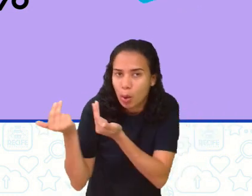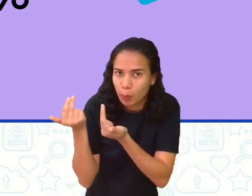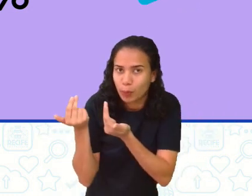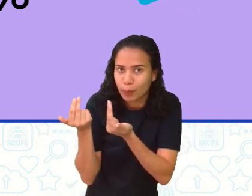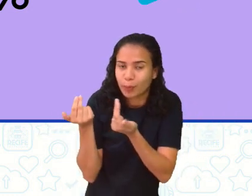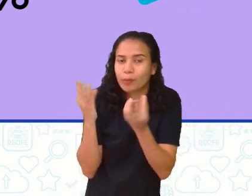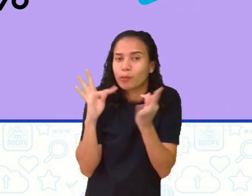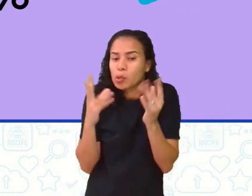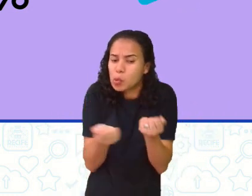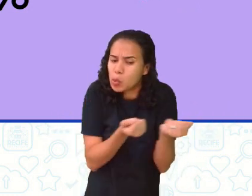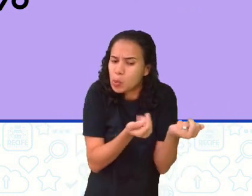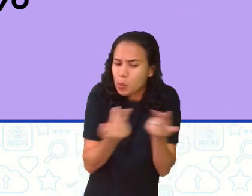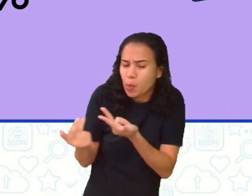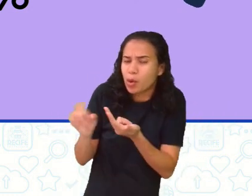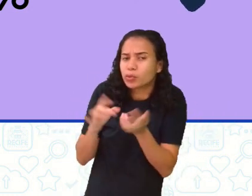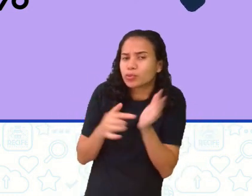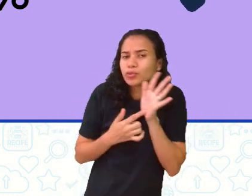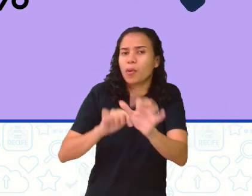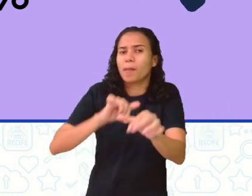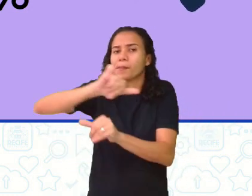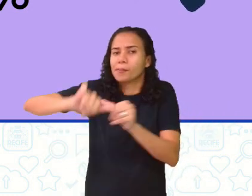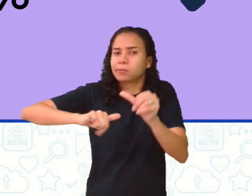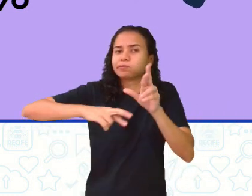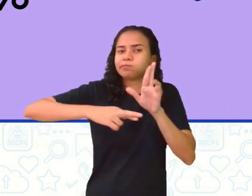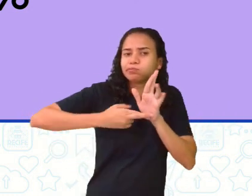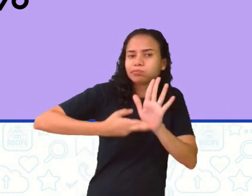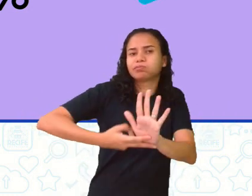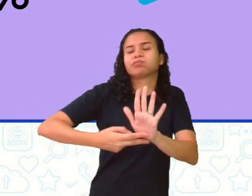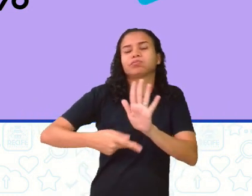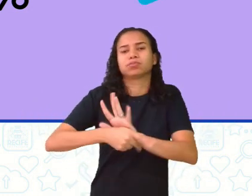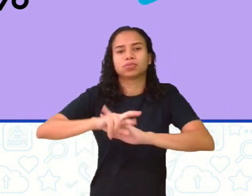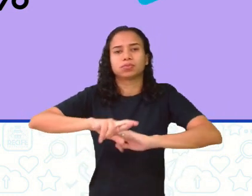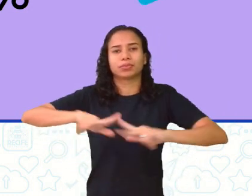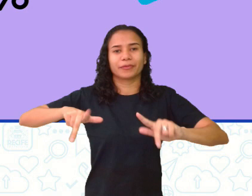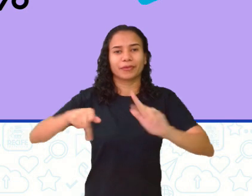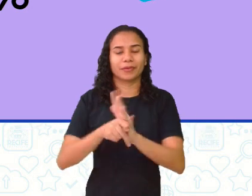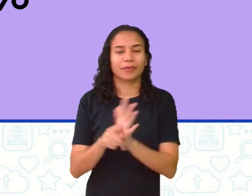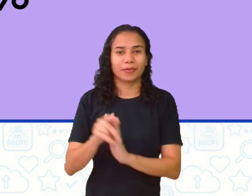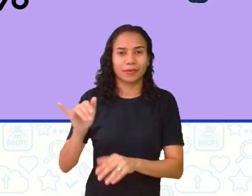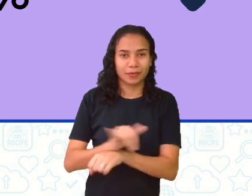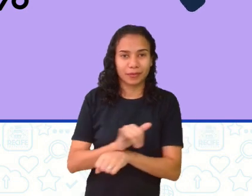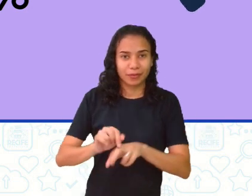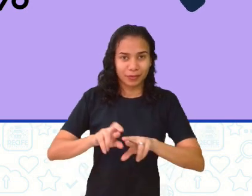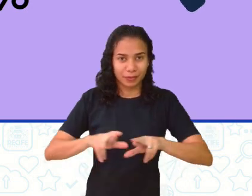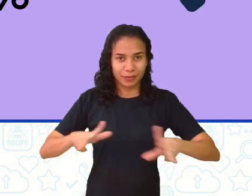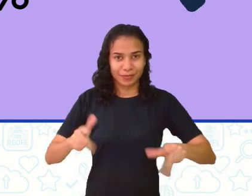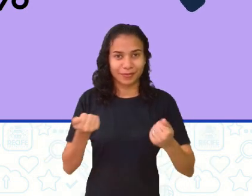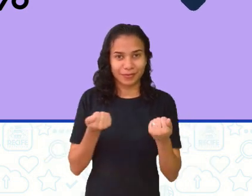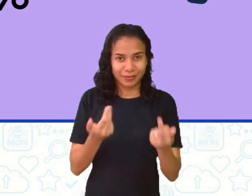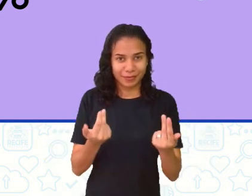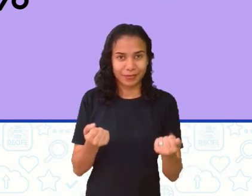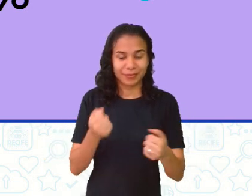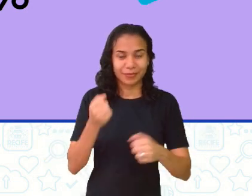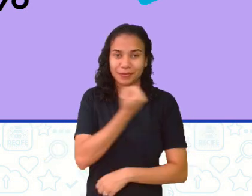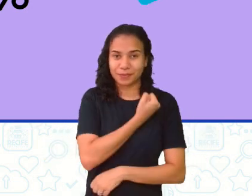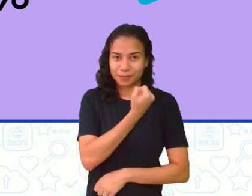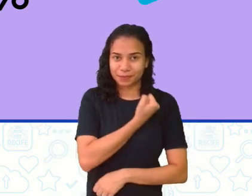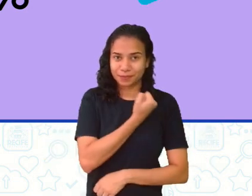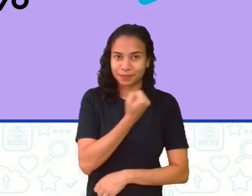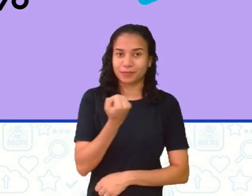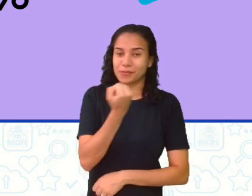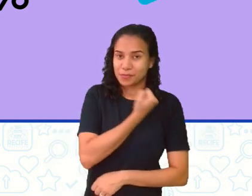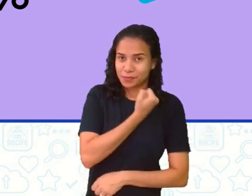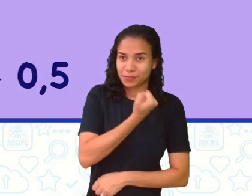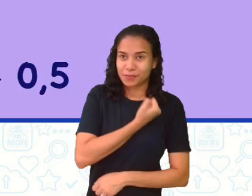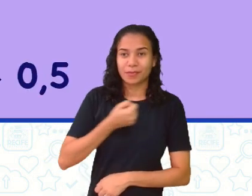coisa. apenas a representação diferente, de maneira diferente, do mesmo número, do